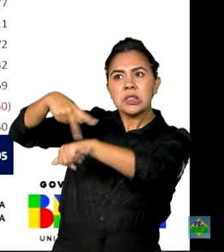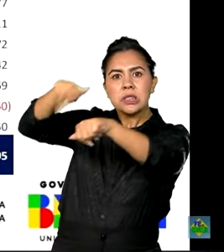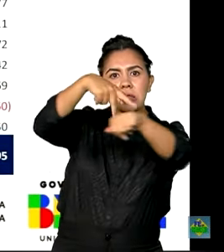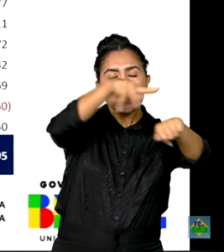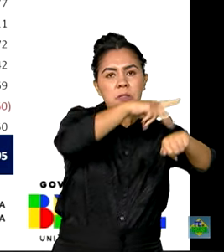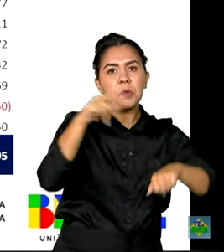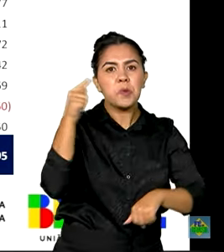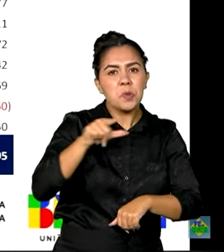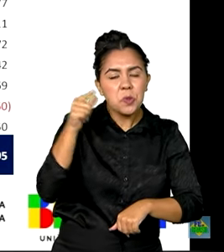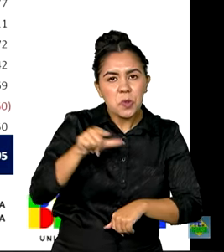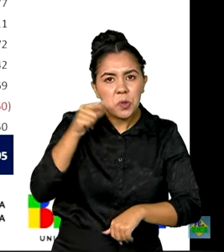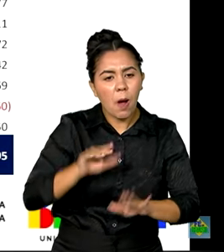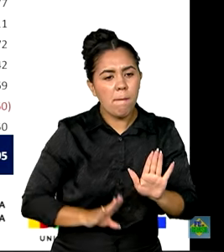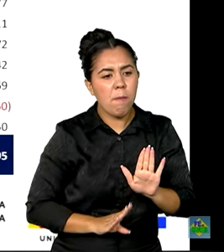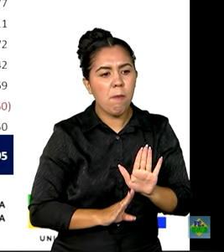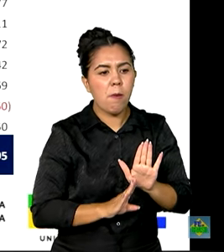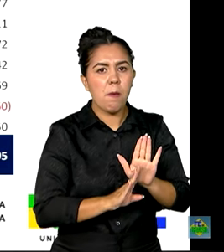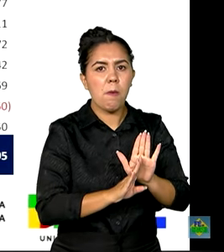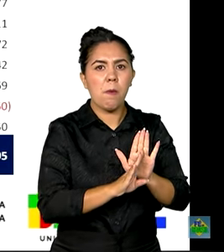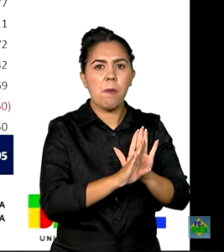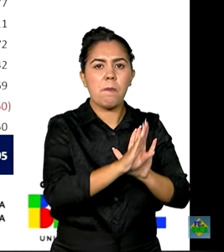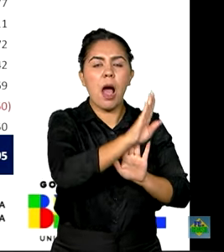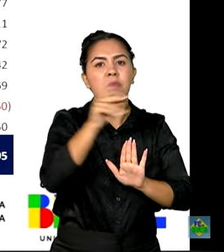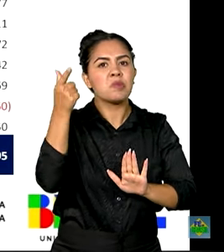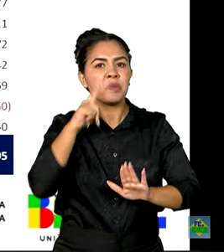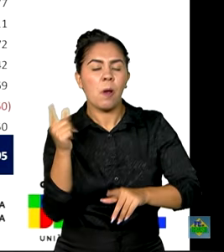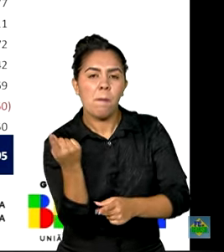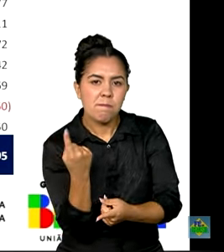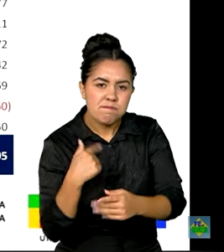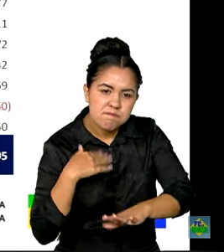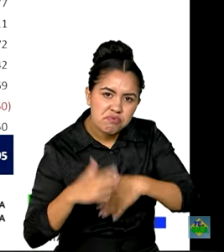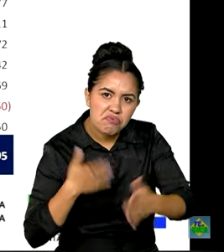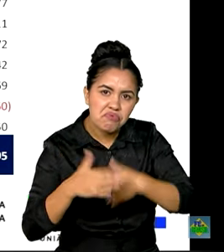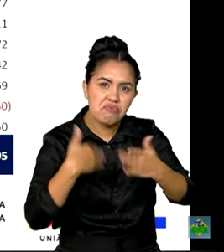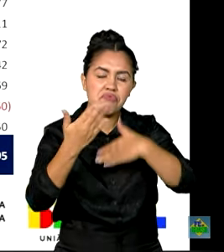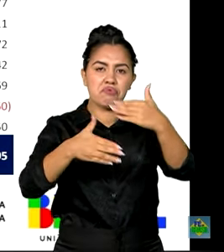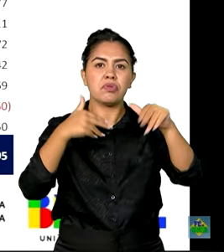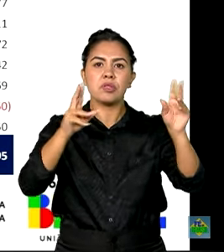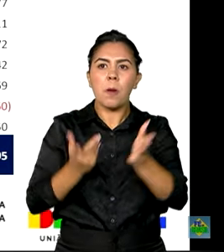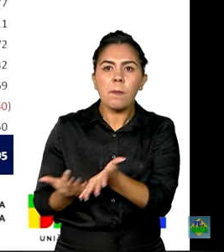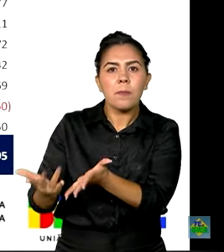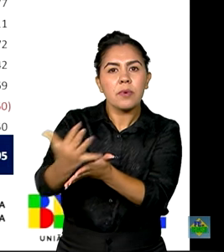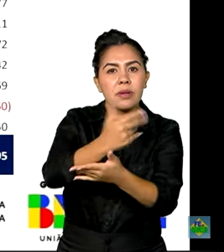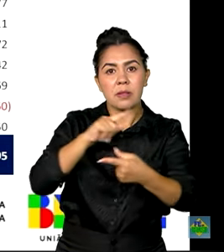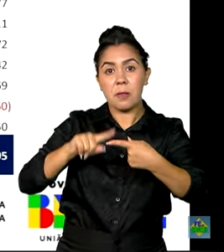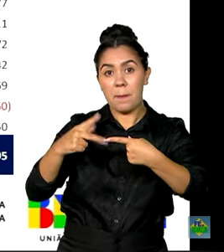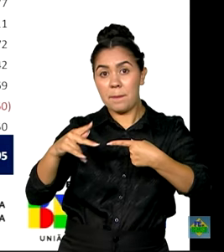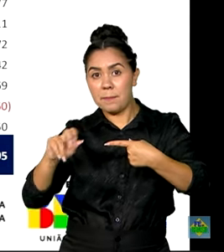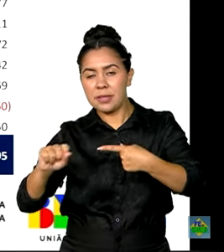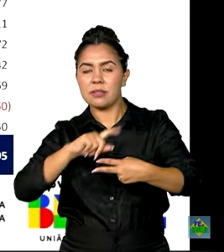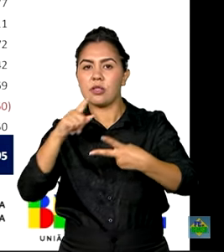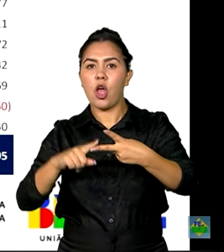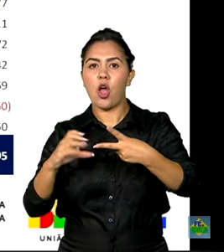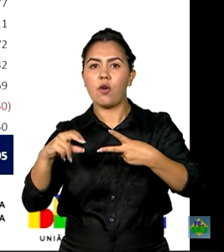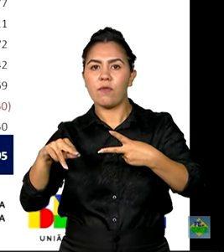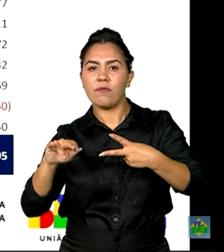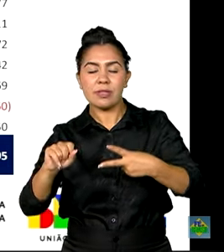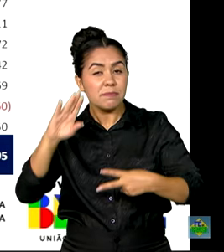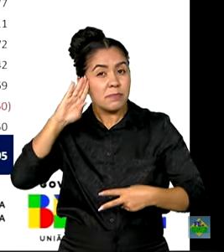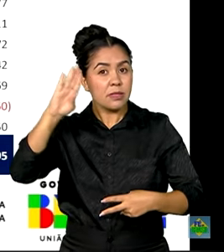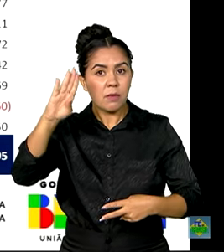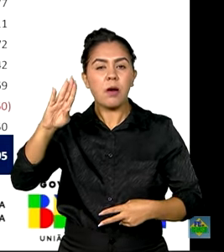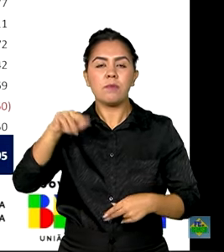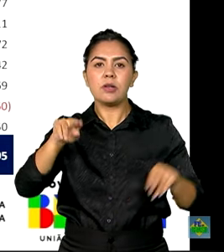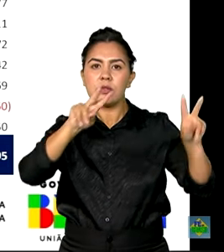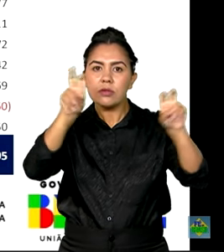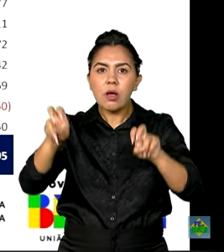ajudam a impulsionar a arrecadação do PIS e COFINS, principalmente na situação em que